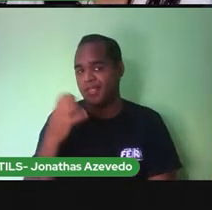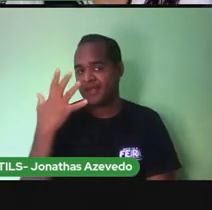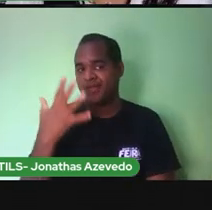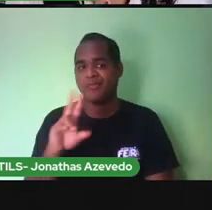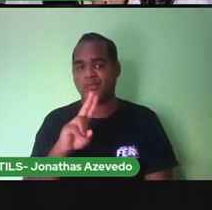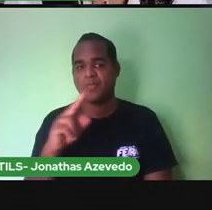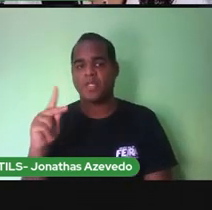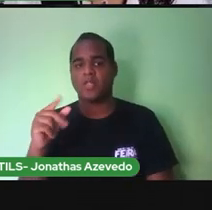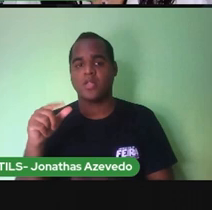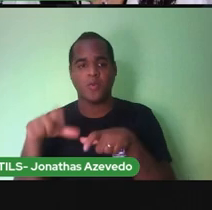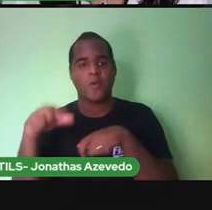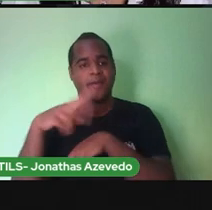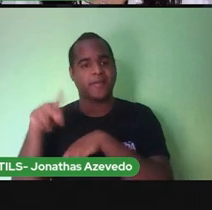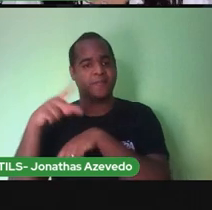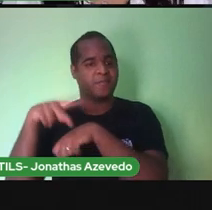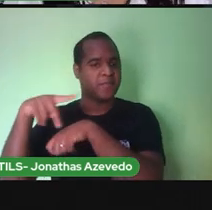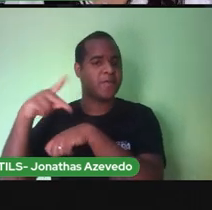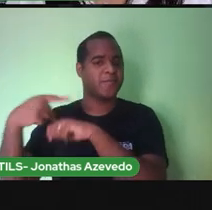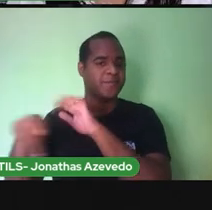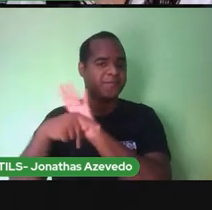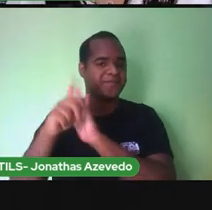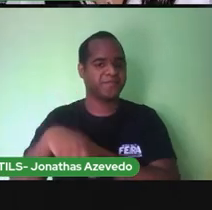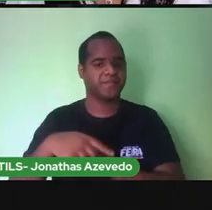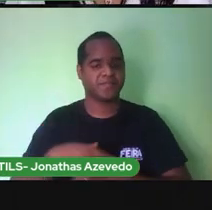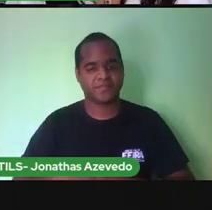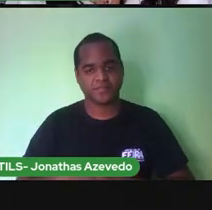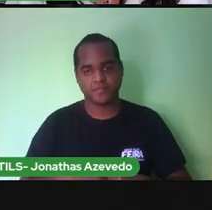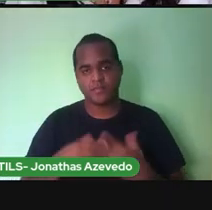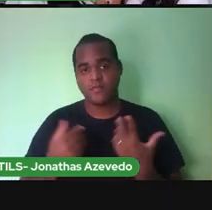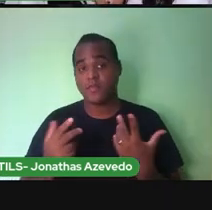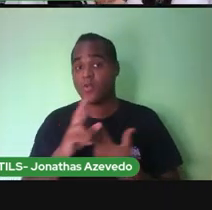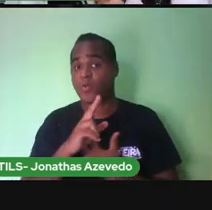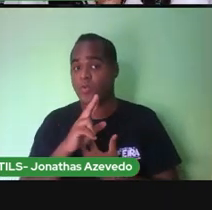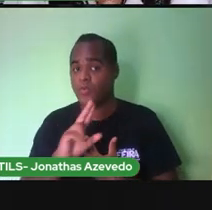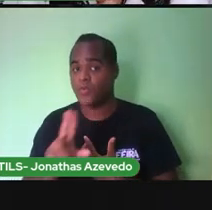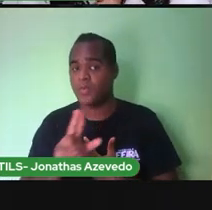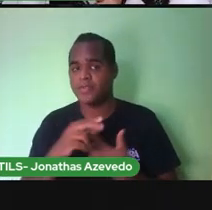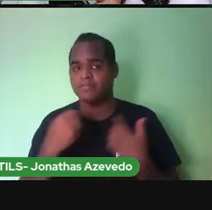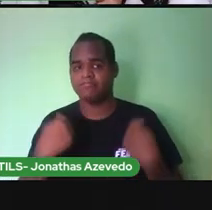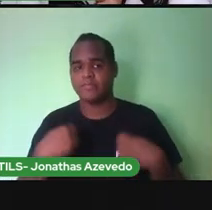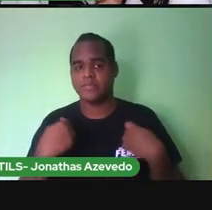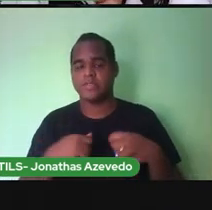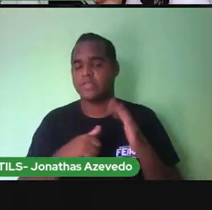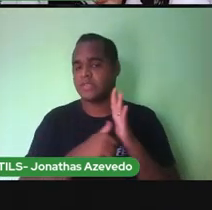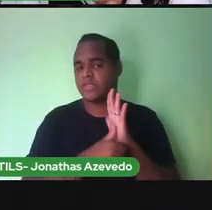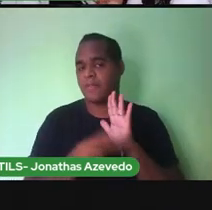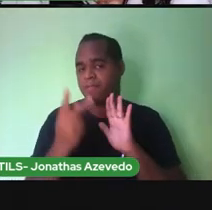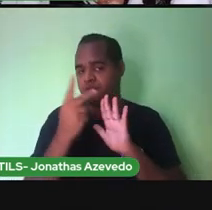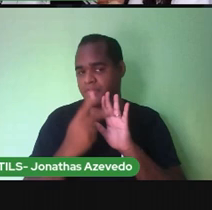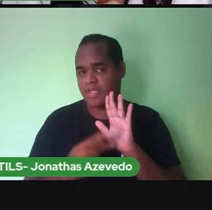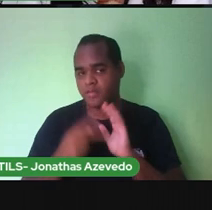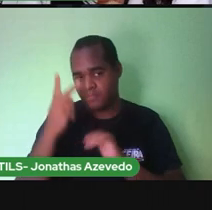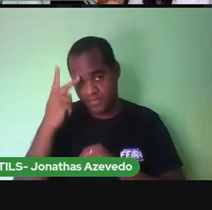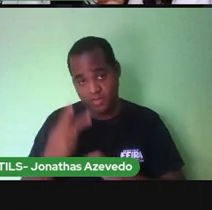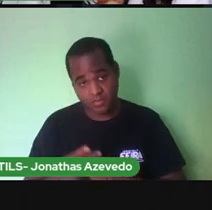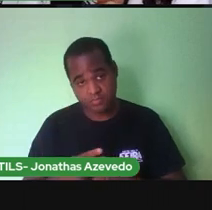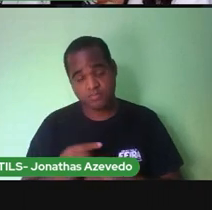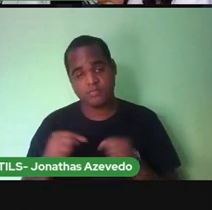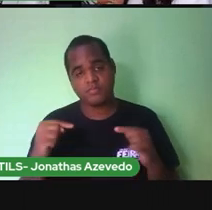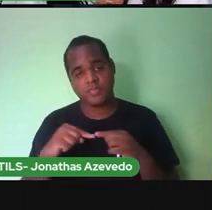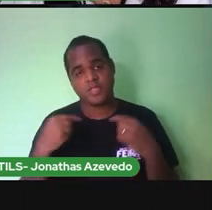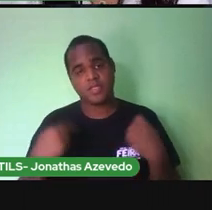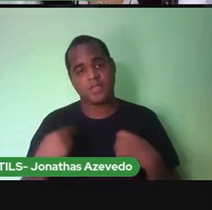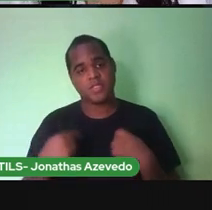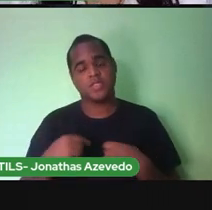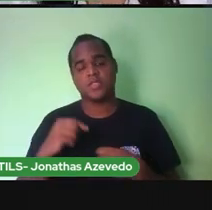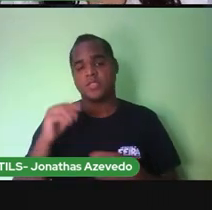nacionalidade. Nós precisamos ter um nome, uma identidade pessoal. É nosso direito ter o nome.